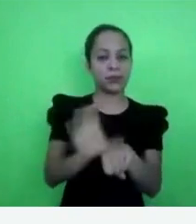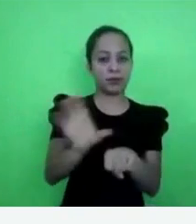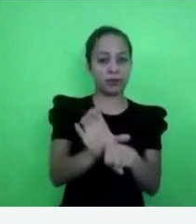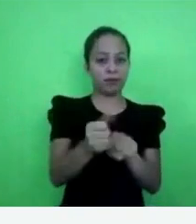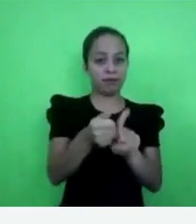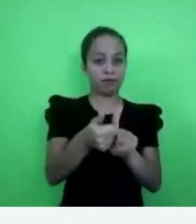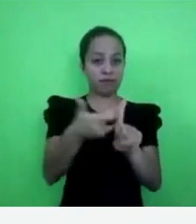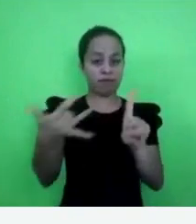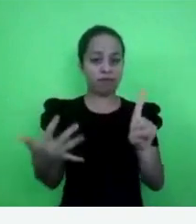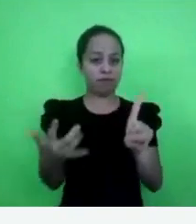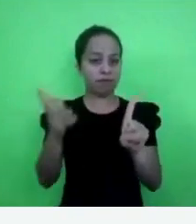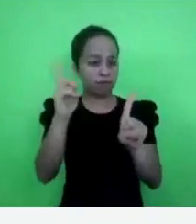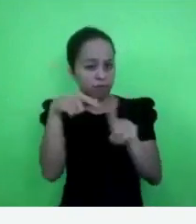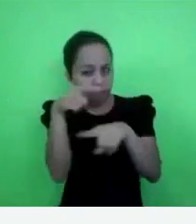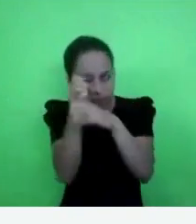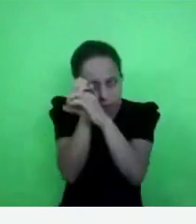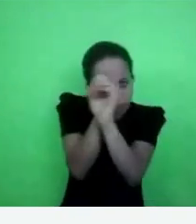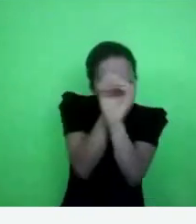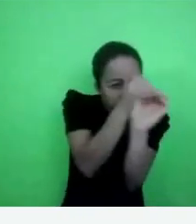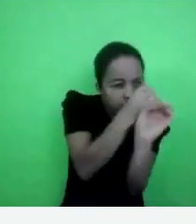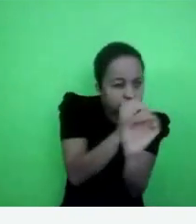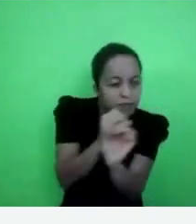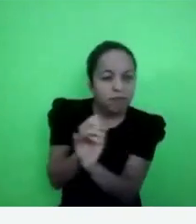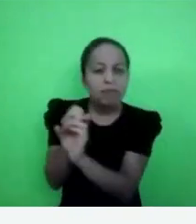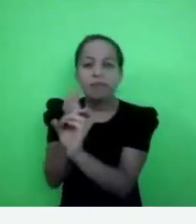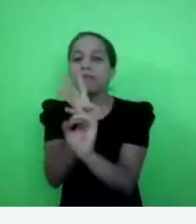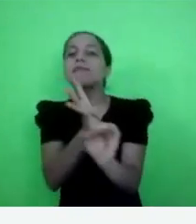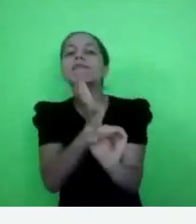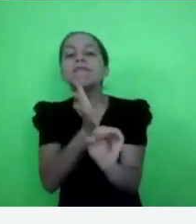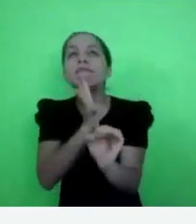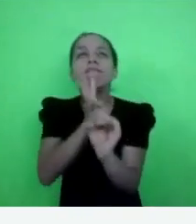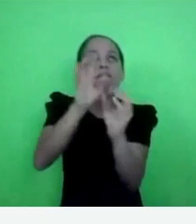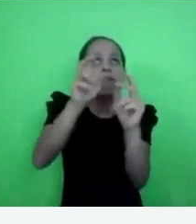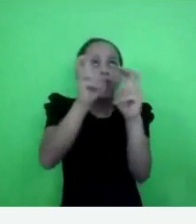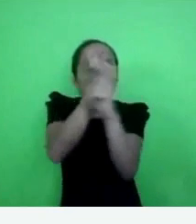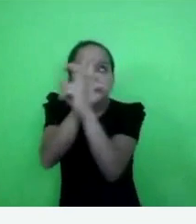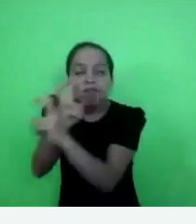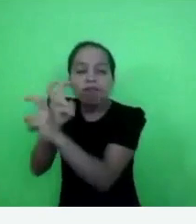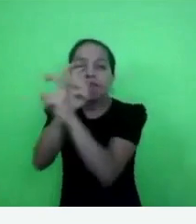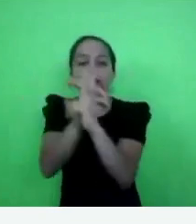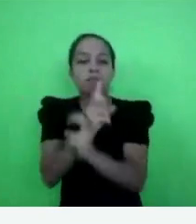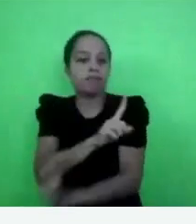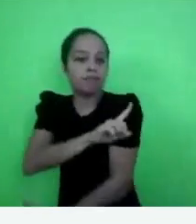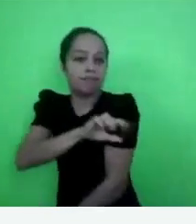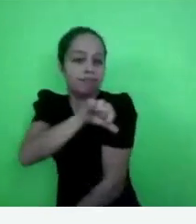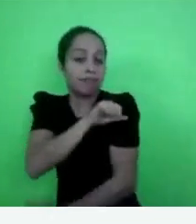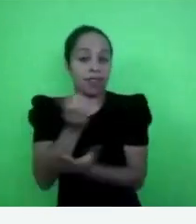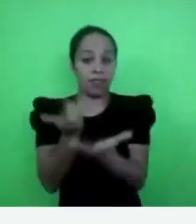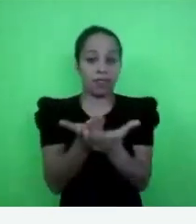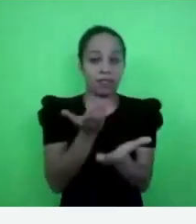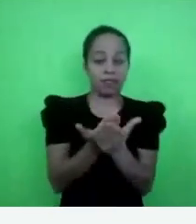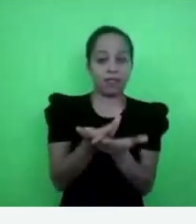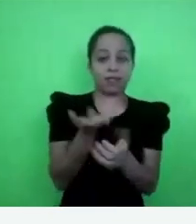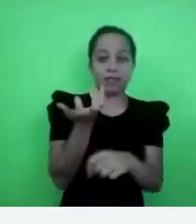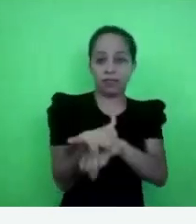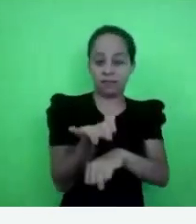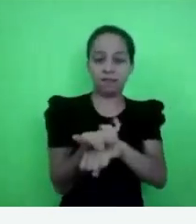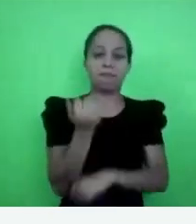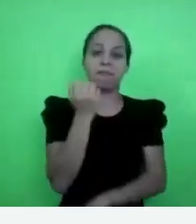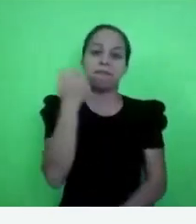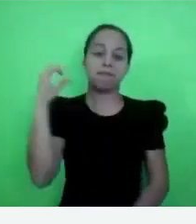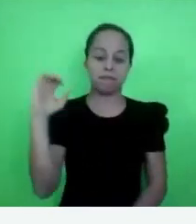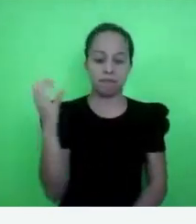extensão Navegando Através do Espaço, Explorando a Astronomia no Ensino Fundamental nas Aulas de Ciências. O sorteio